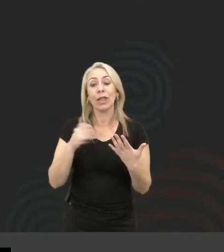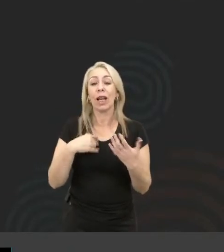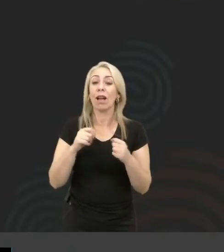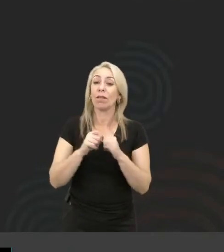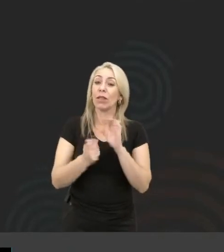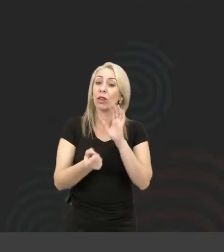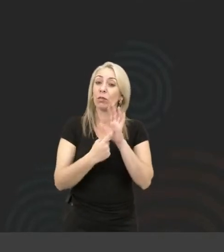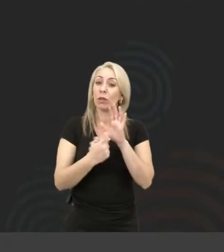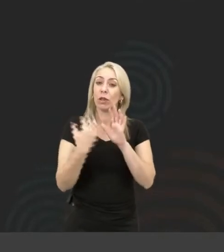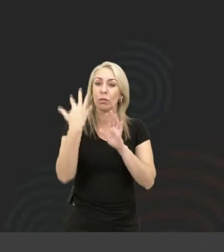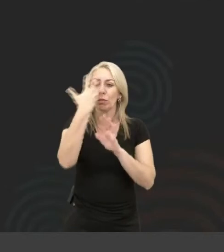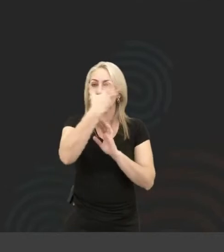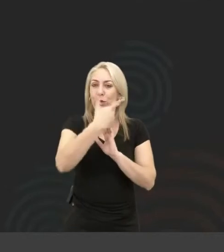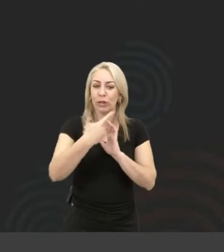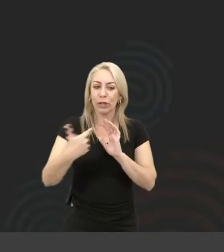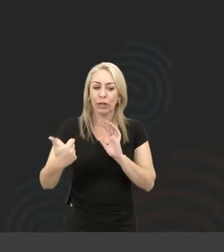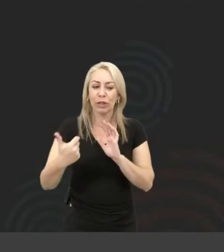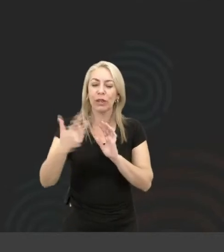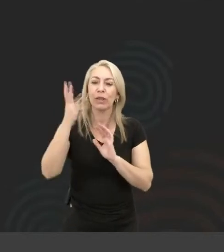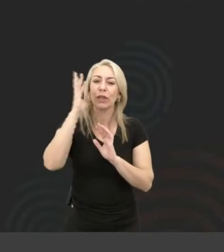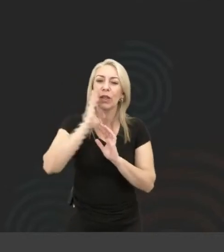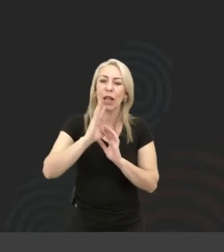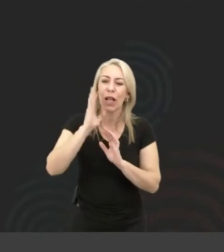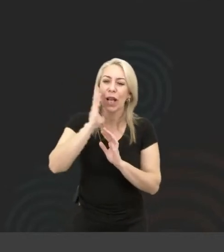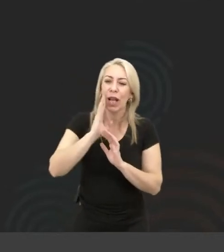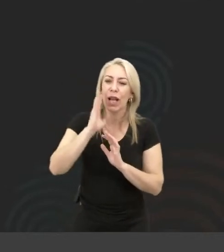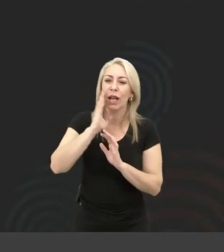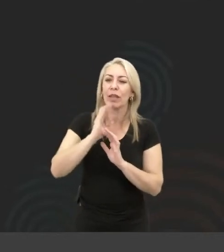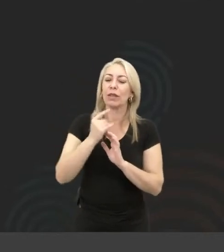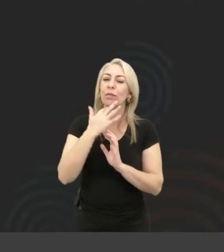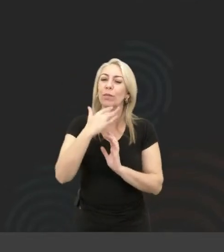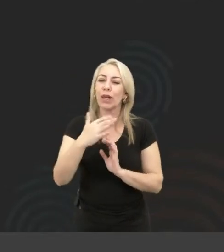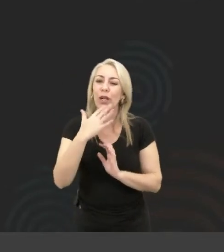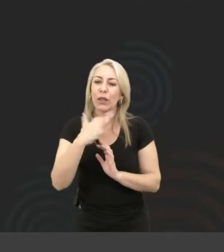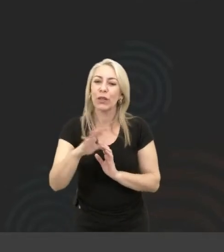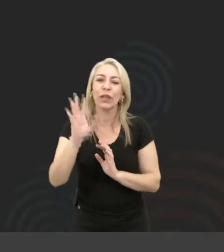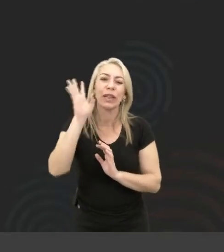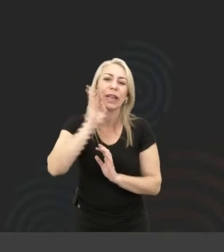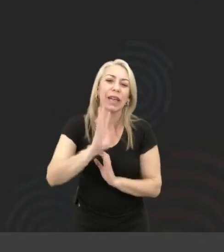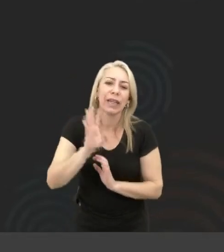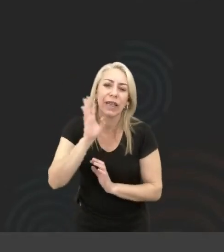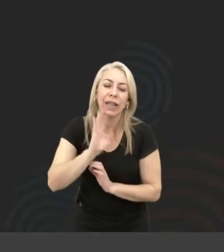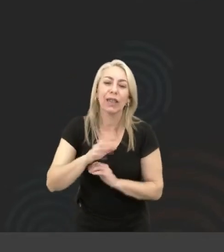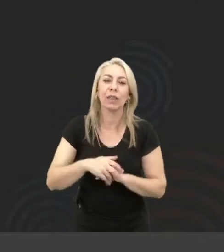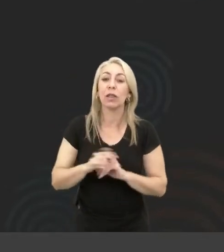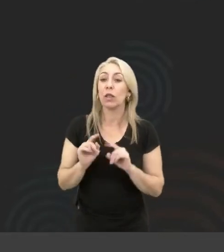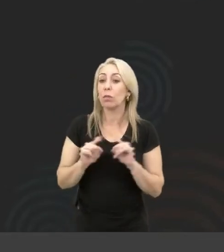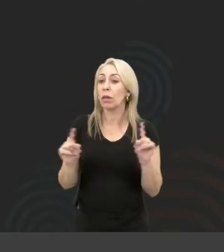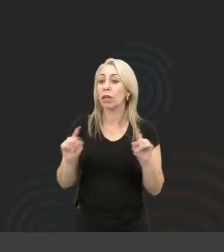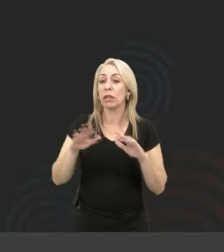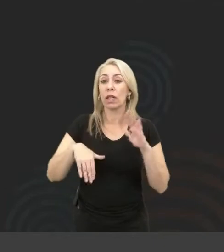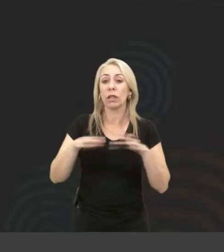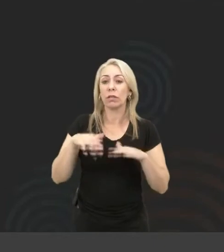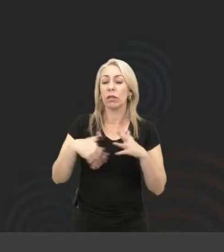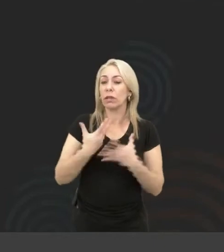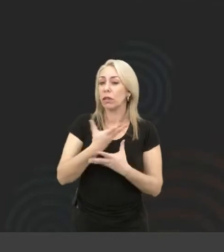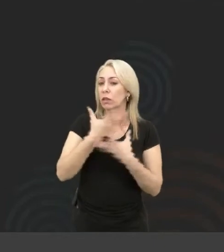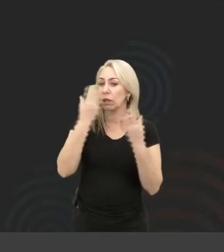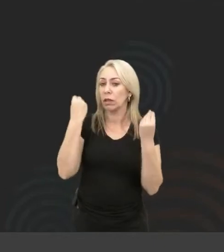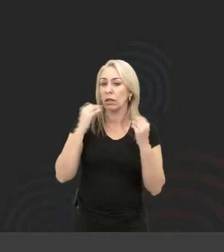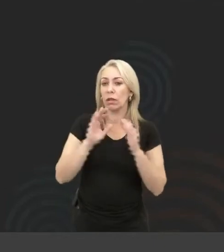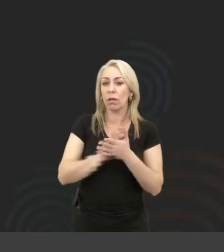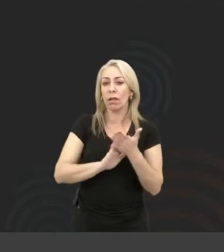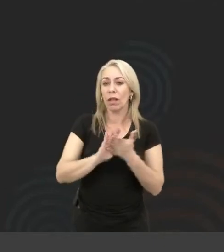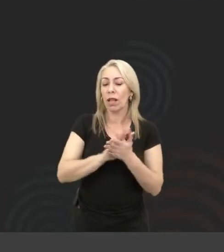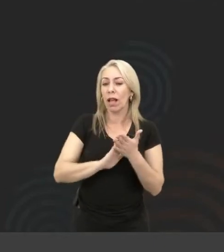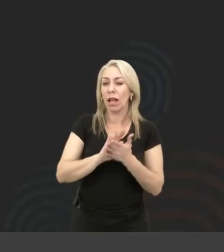botão bonito, um botão bacana, com uma cor bacana, mas você às vezes deixou esse botão sem um